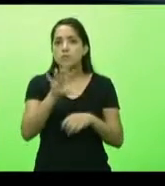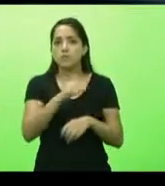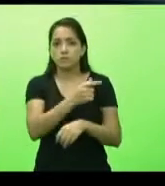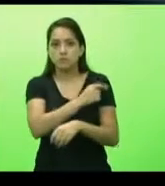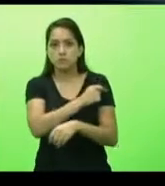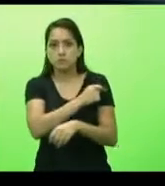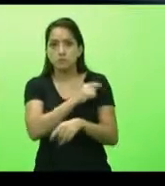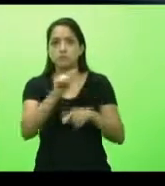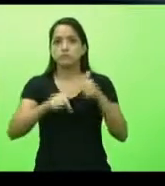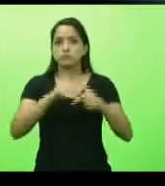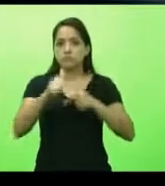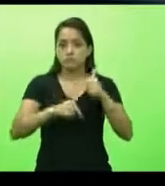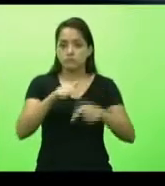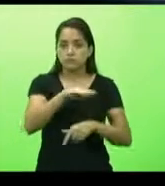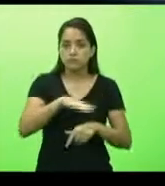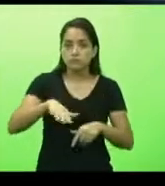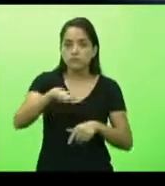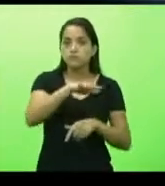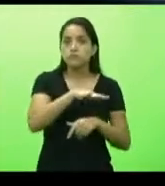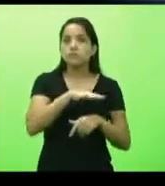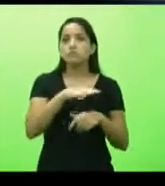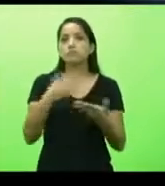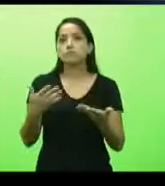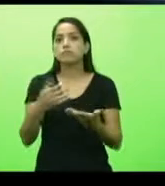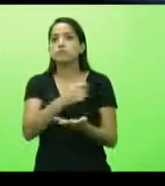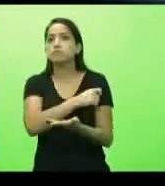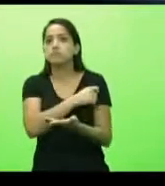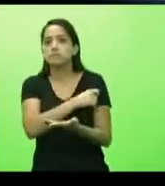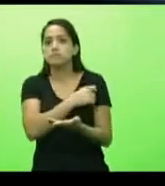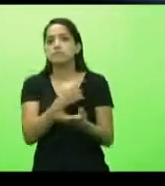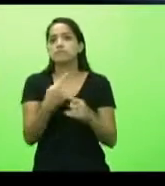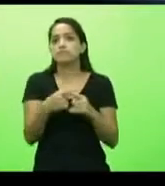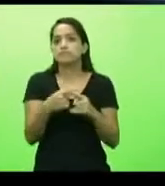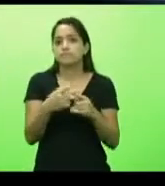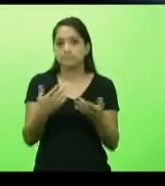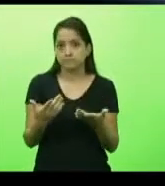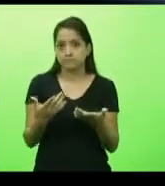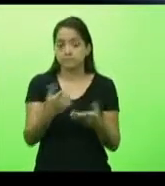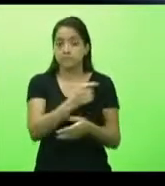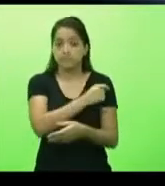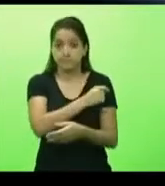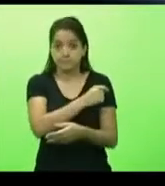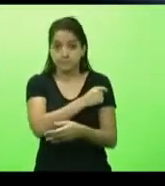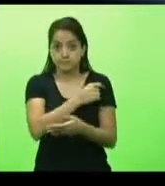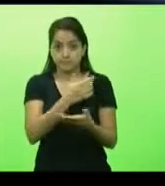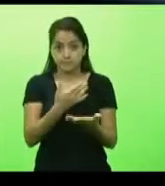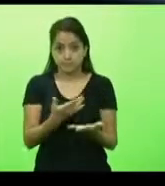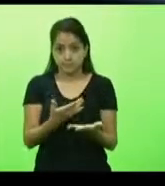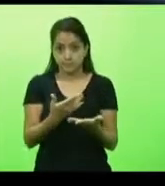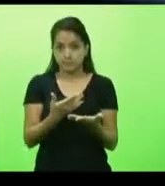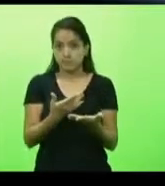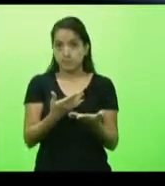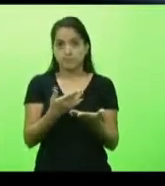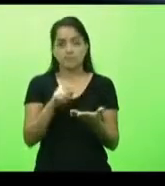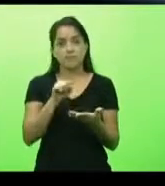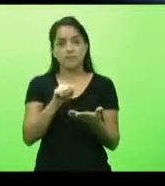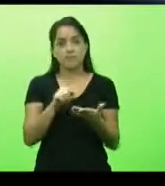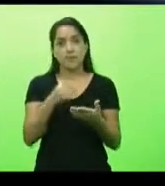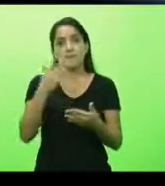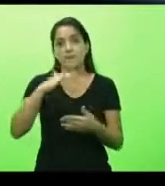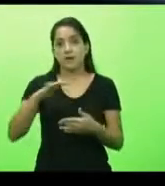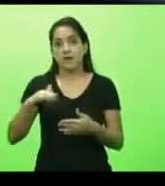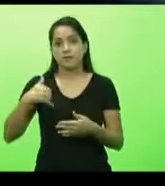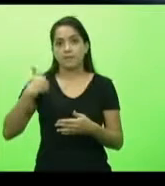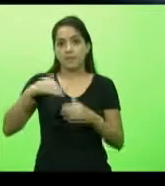trabalhadores do setor e não dos estudantes? Porque a vacina não está autorizada e nem prevista para menores de